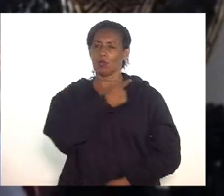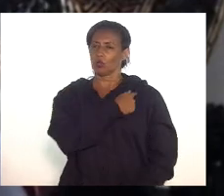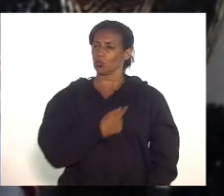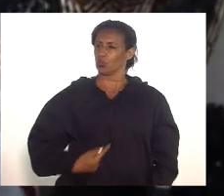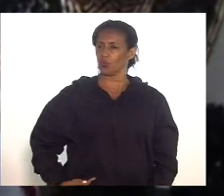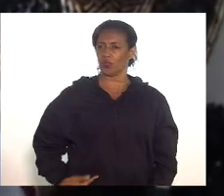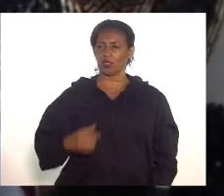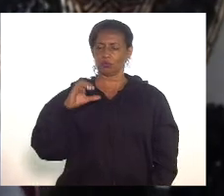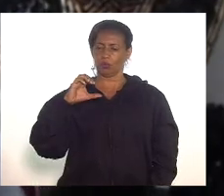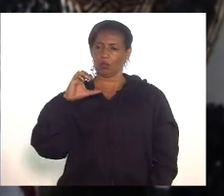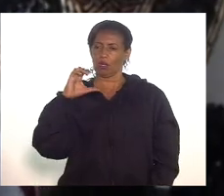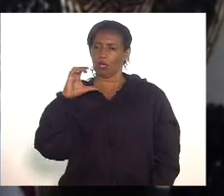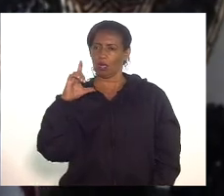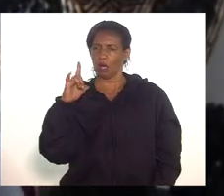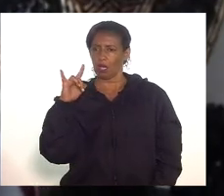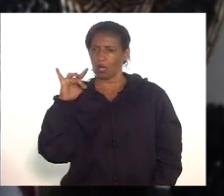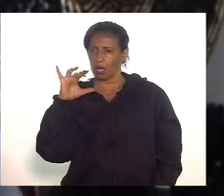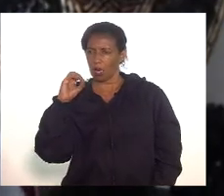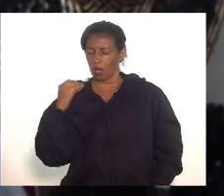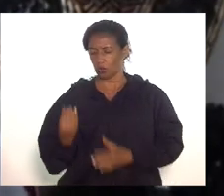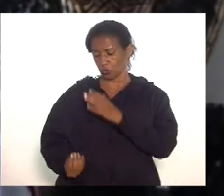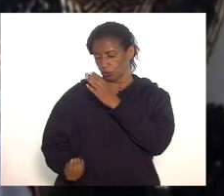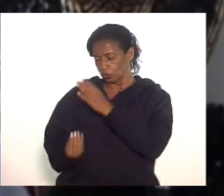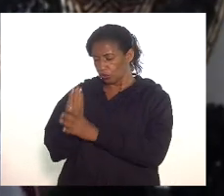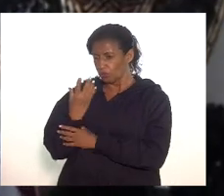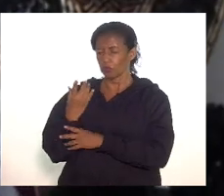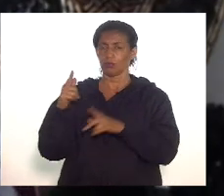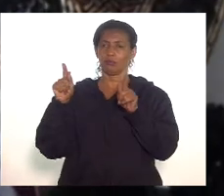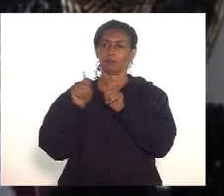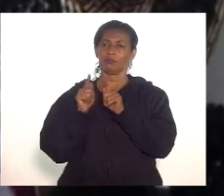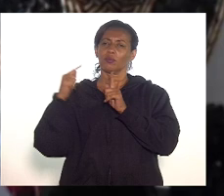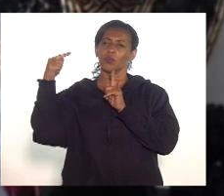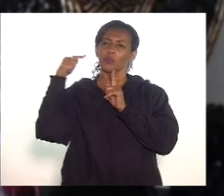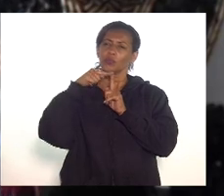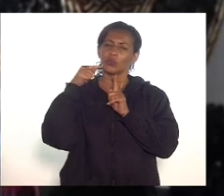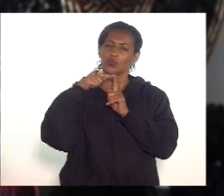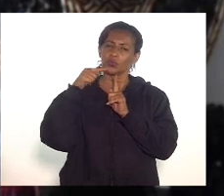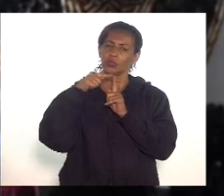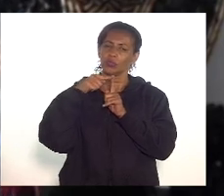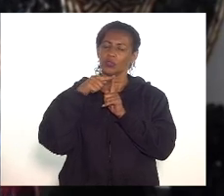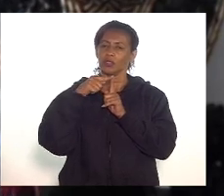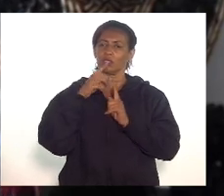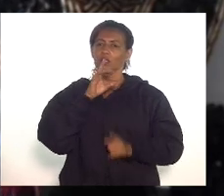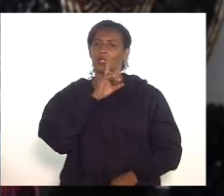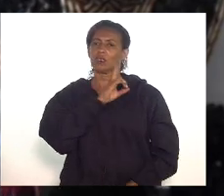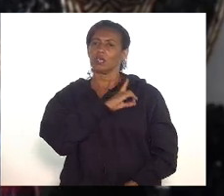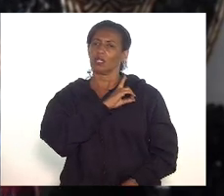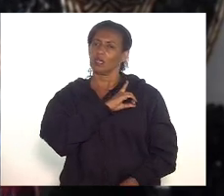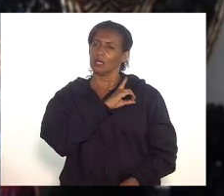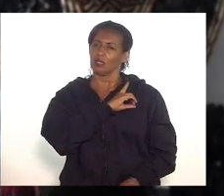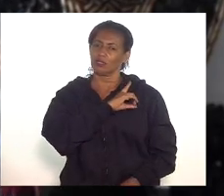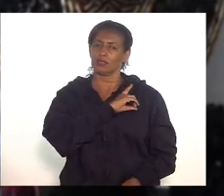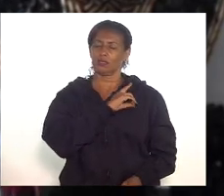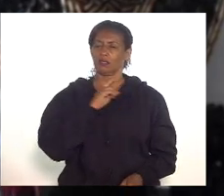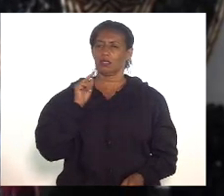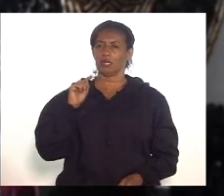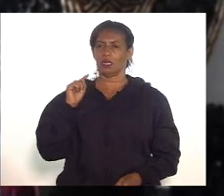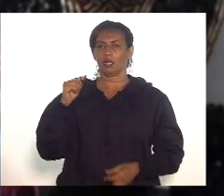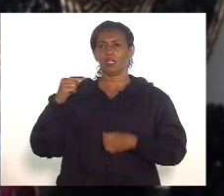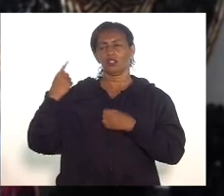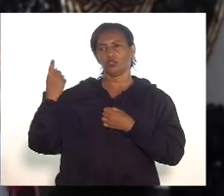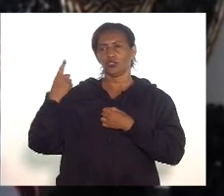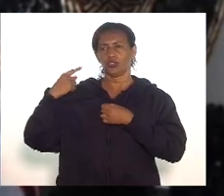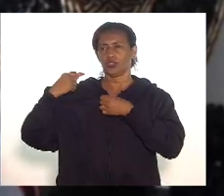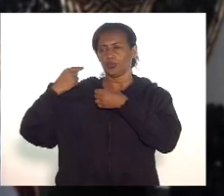que criaram como objetivo que as delegacias da Baixada de